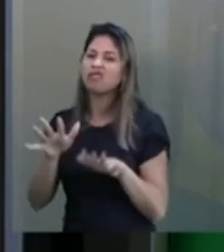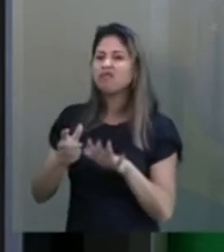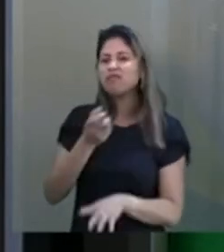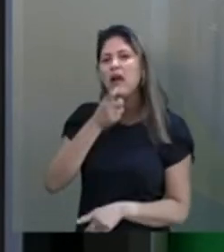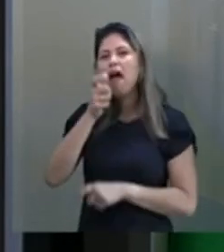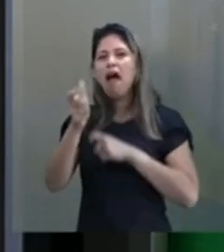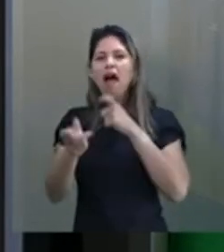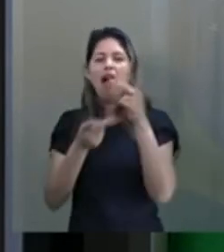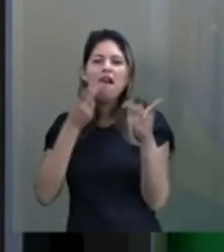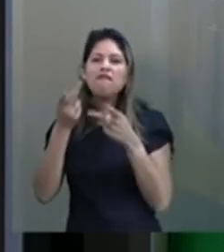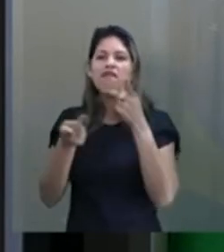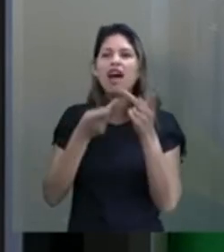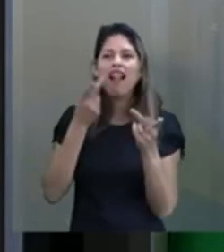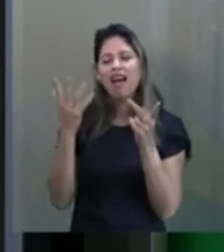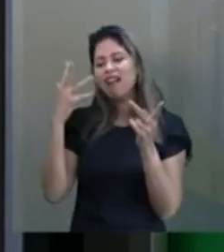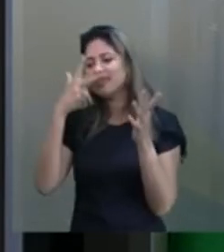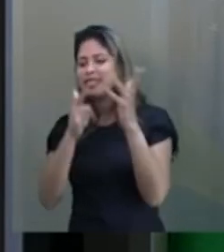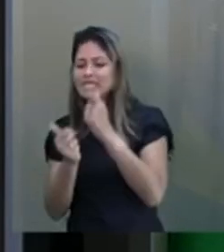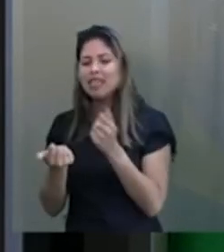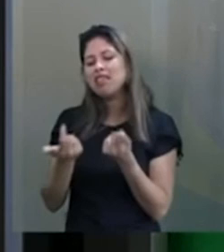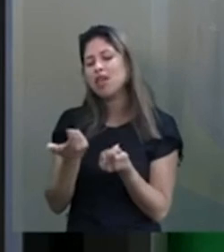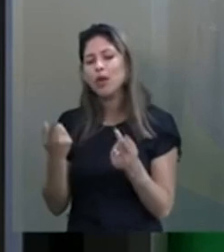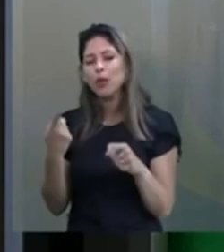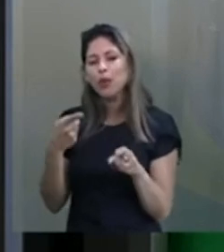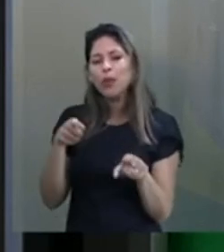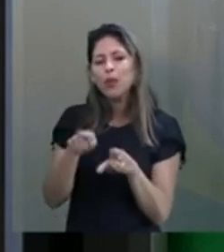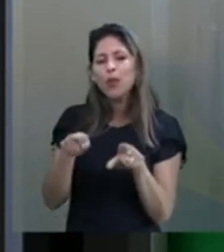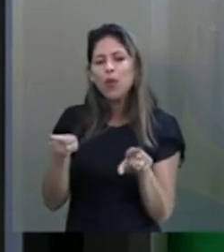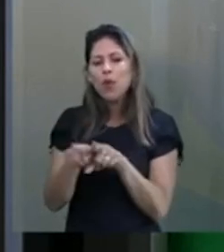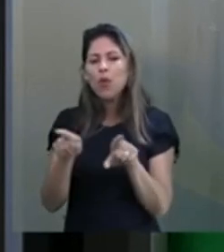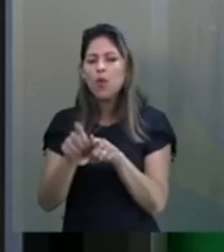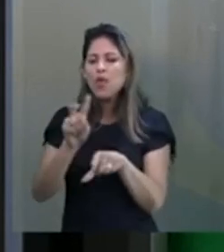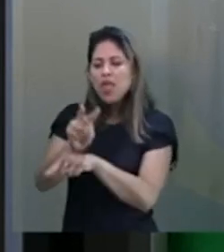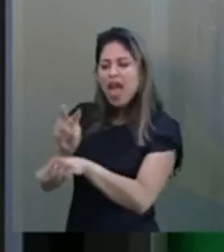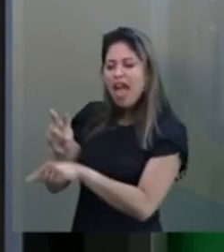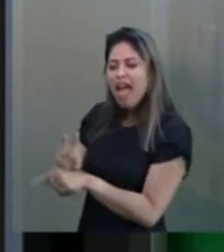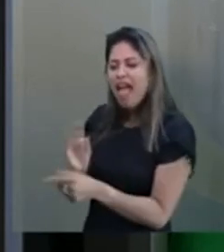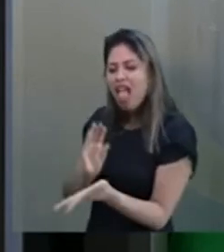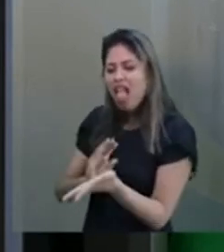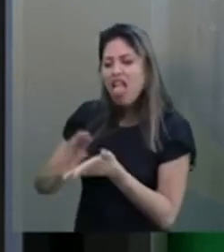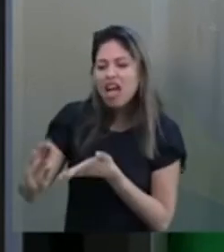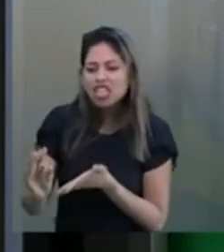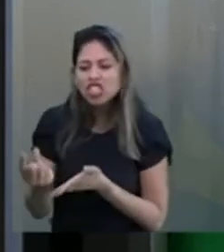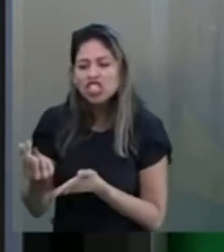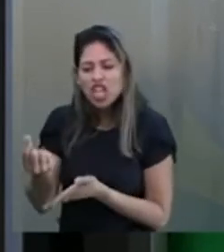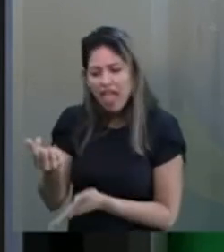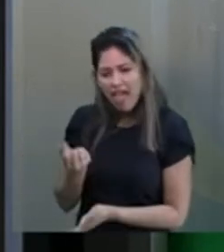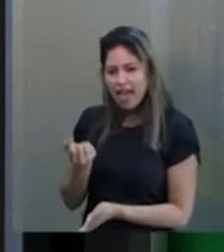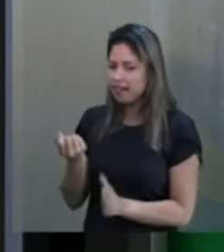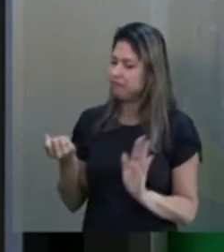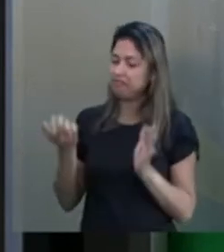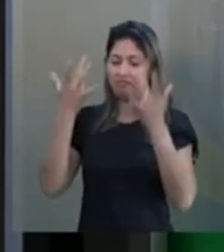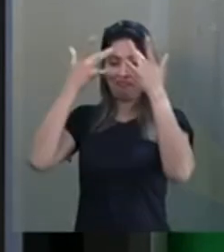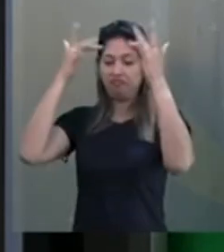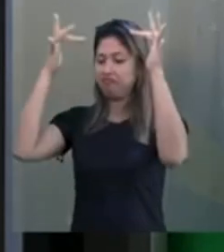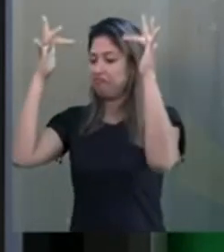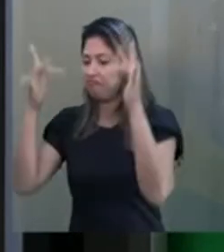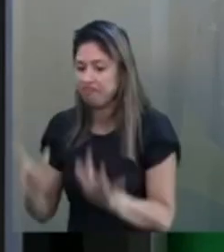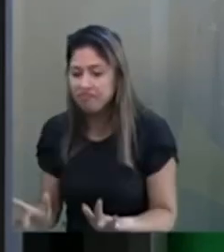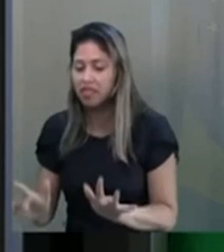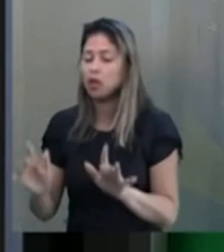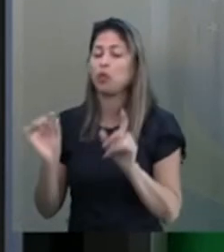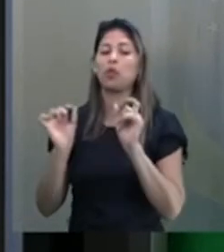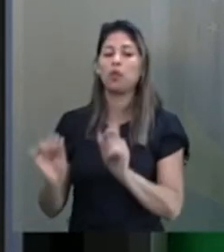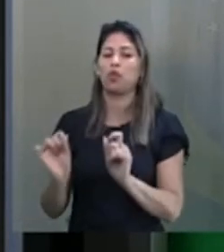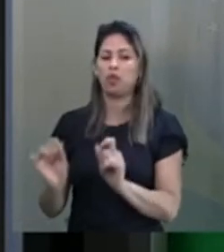emocionante, defendendo uma política pública que no final das contas está mandando dinheiro para algum burocrata, sei lá onde, desviar dinheiro de sei